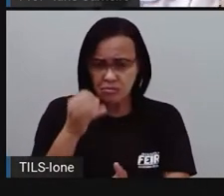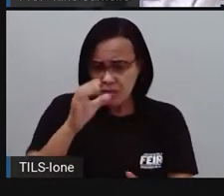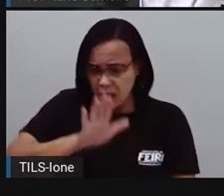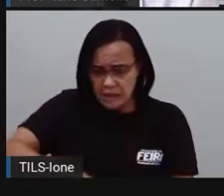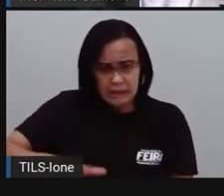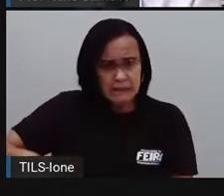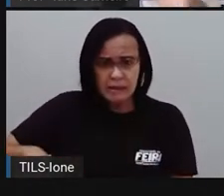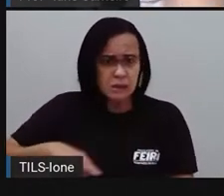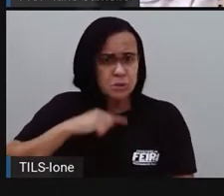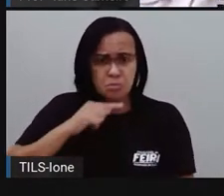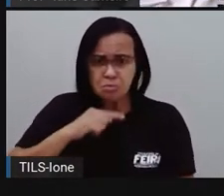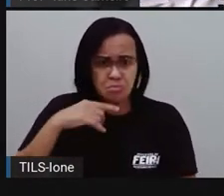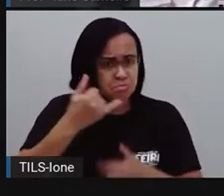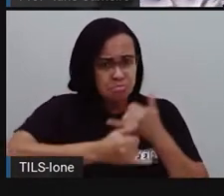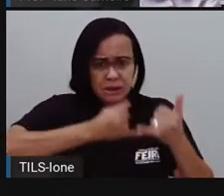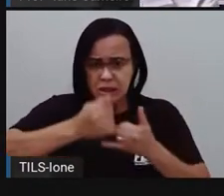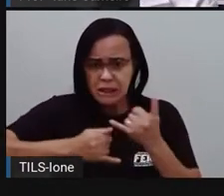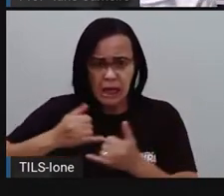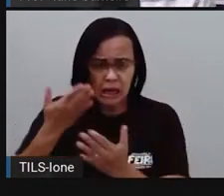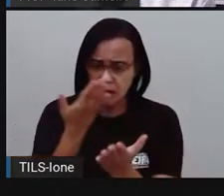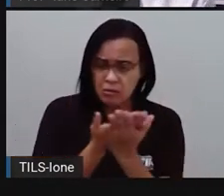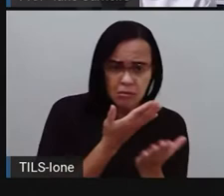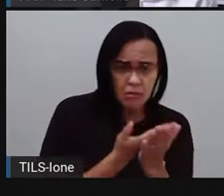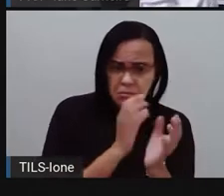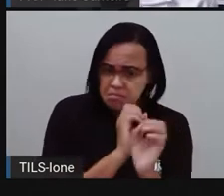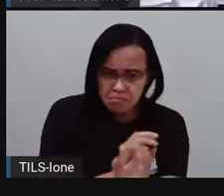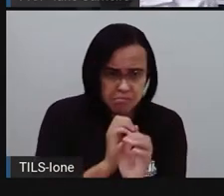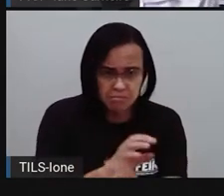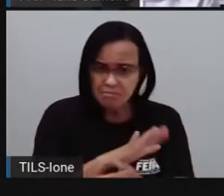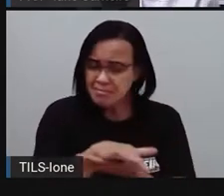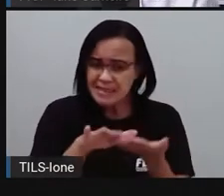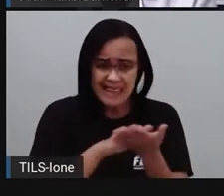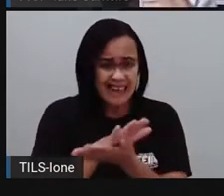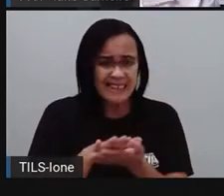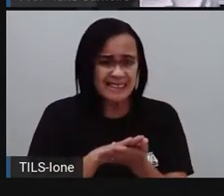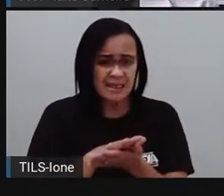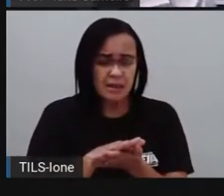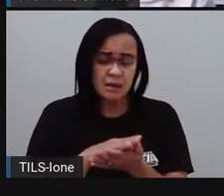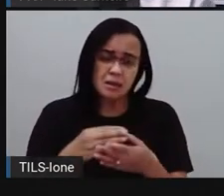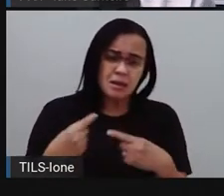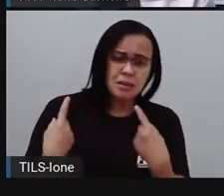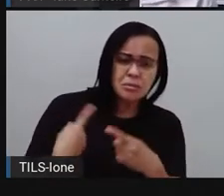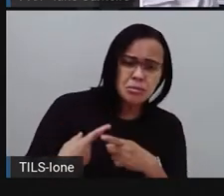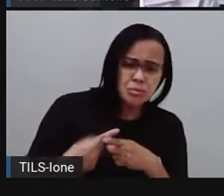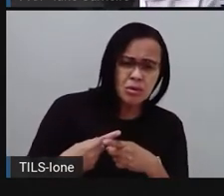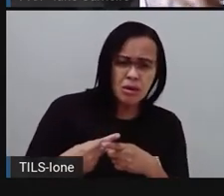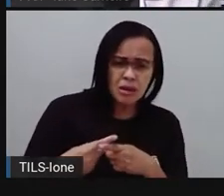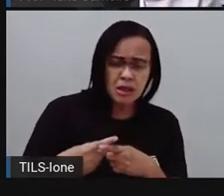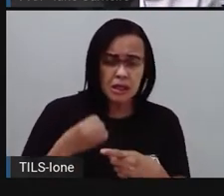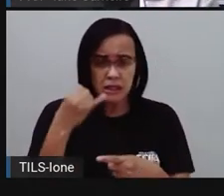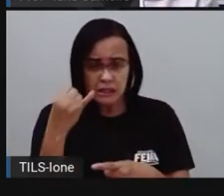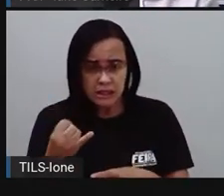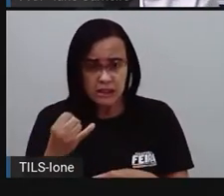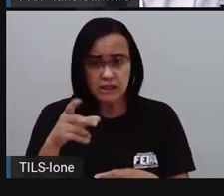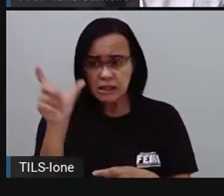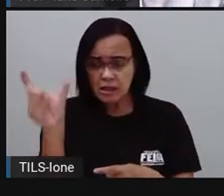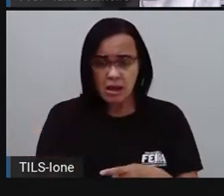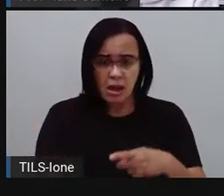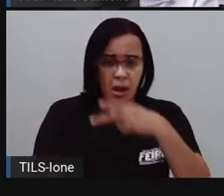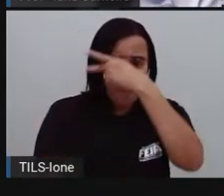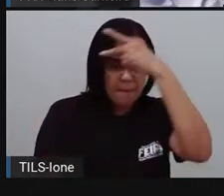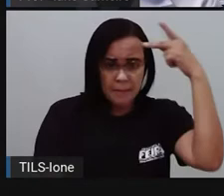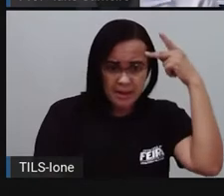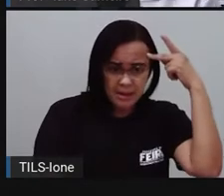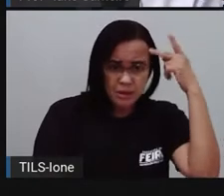consiga brincar, né? De nenhuma brincadeira, né? Porque ela tem alguma limitação física. Então, a gente precisa